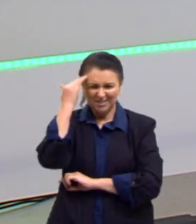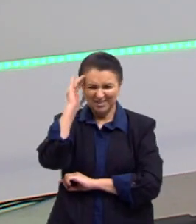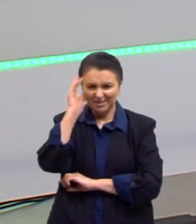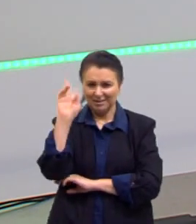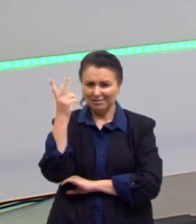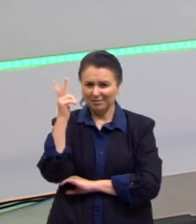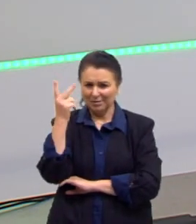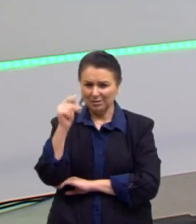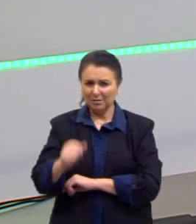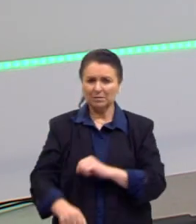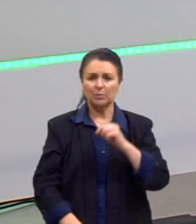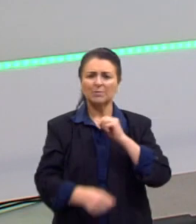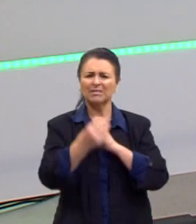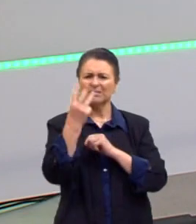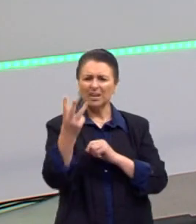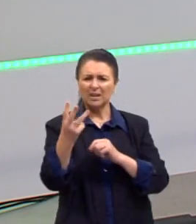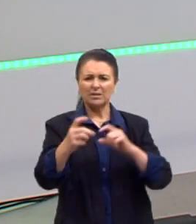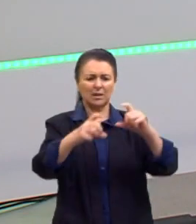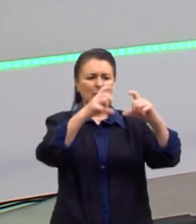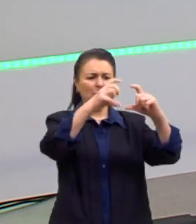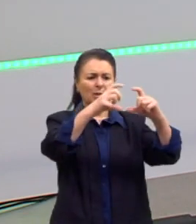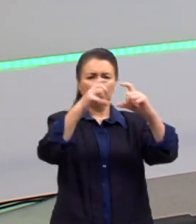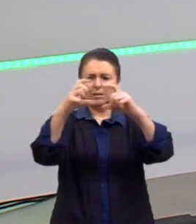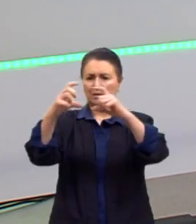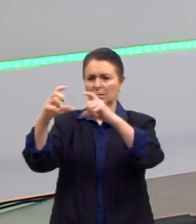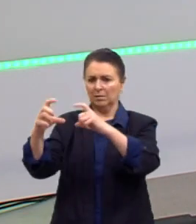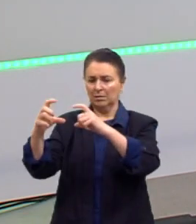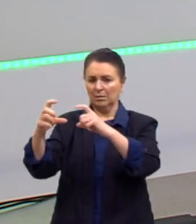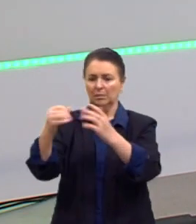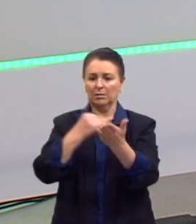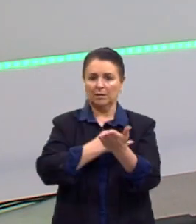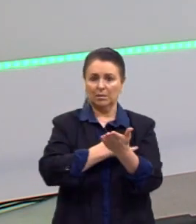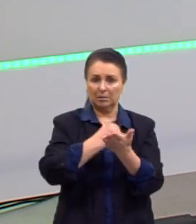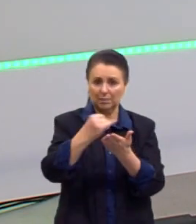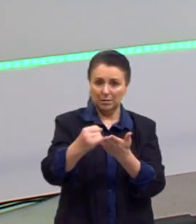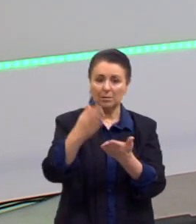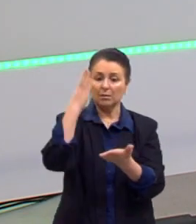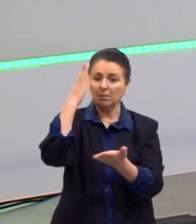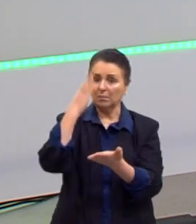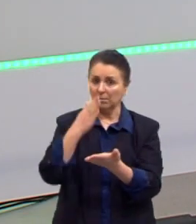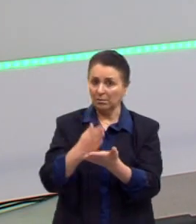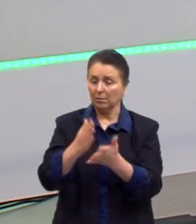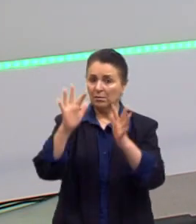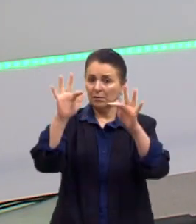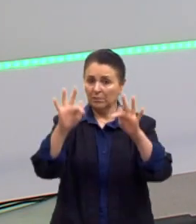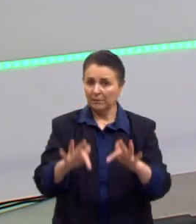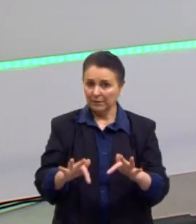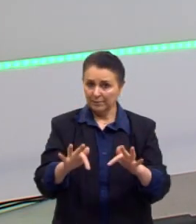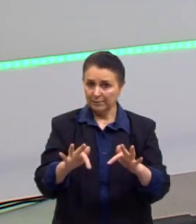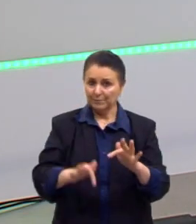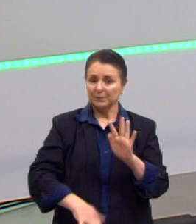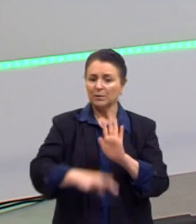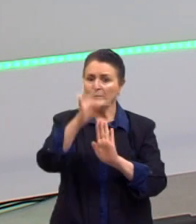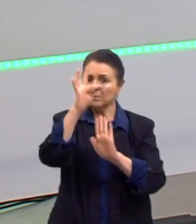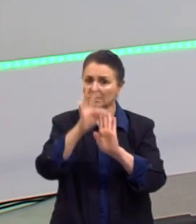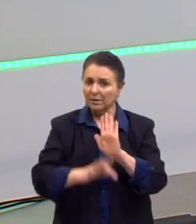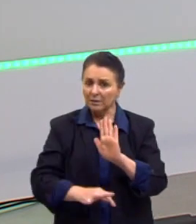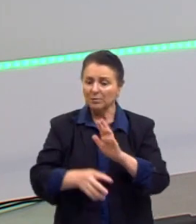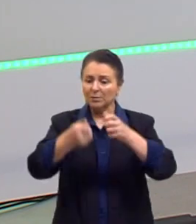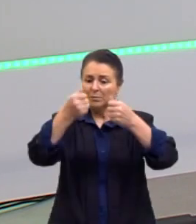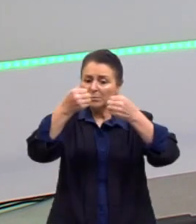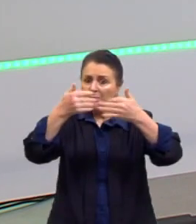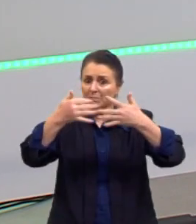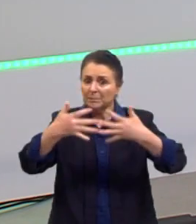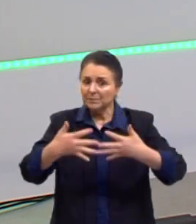que sejam ali três quadrinhos, eu tenho um início, um meio e um fim? Eu tenho um enredo, eu tenho um desfecho. Então,